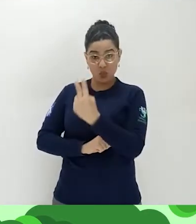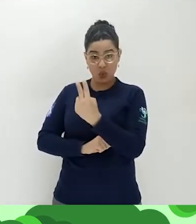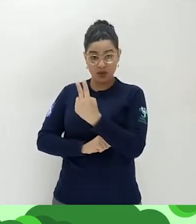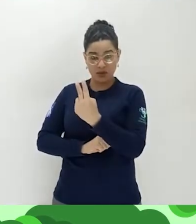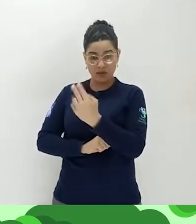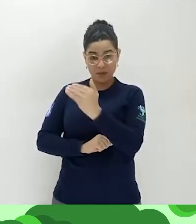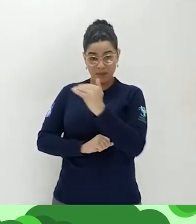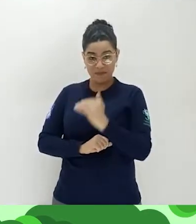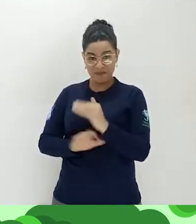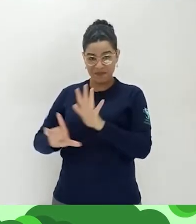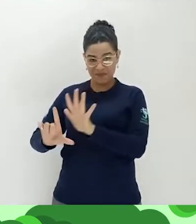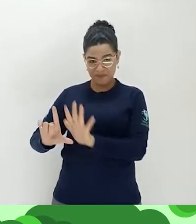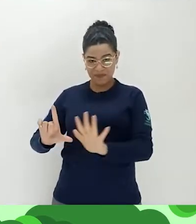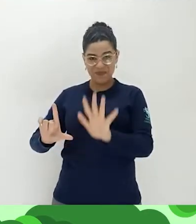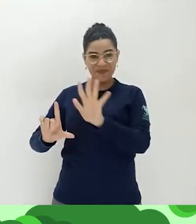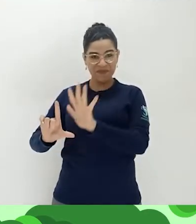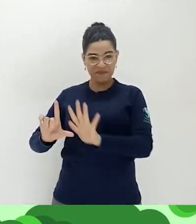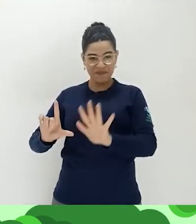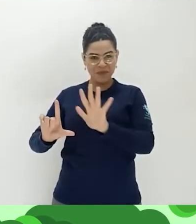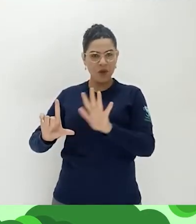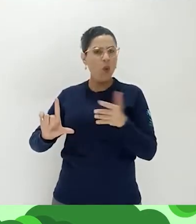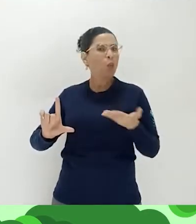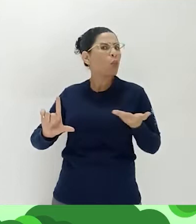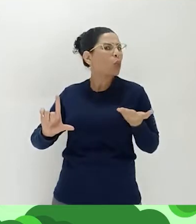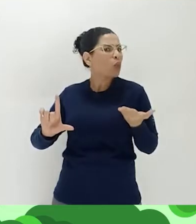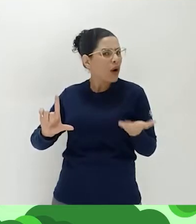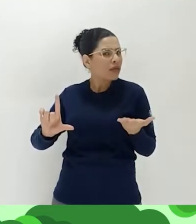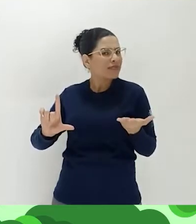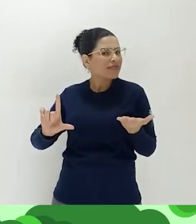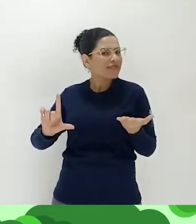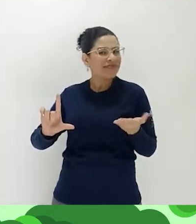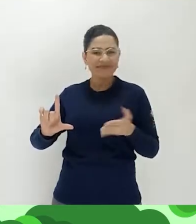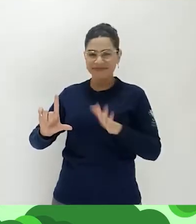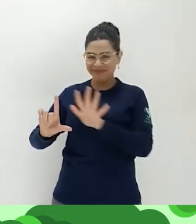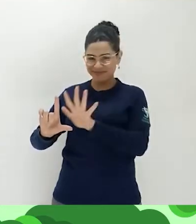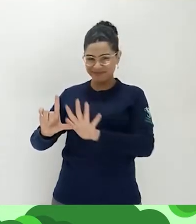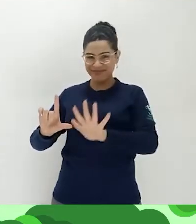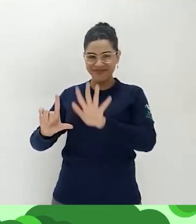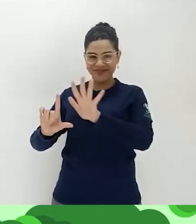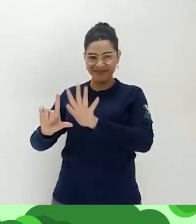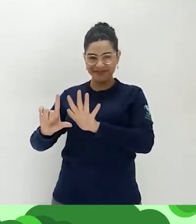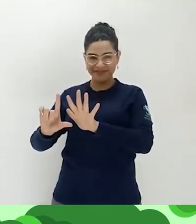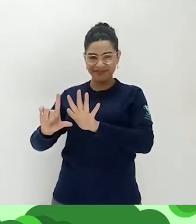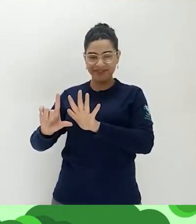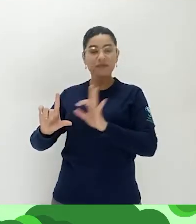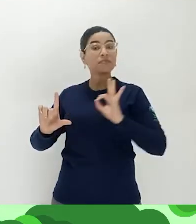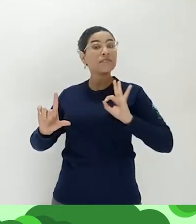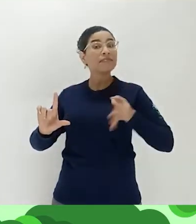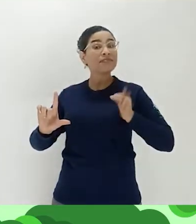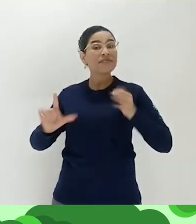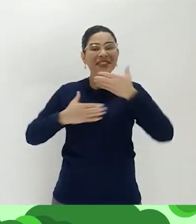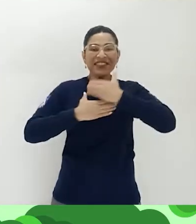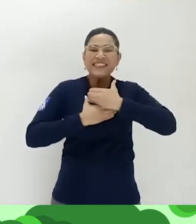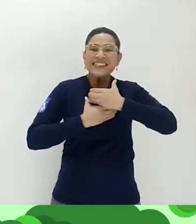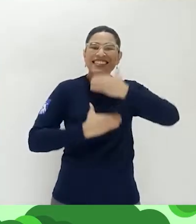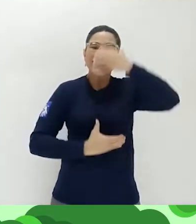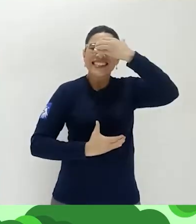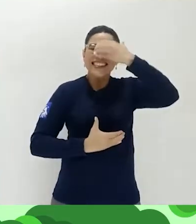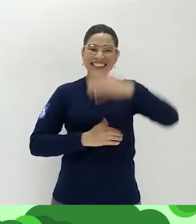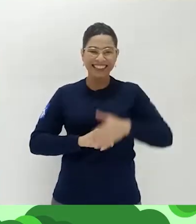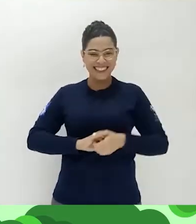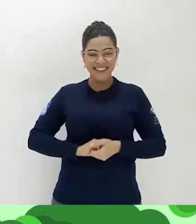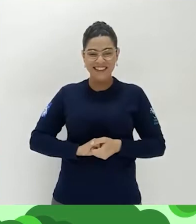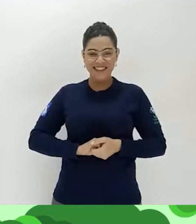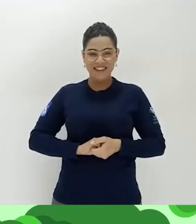e embaixo já tem uma imagem. Qual é essa imagem? animal é esse? Isso mesmo, girafa.